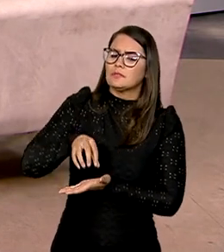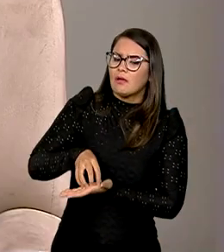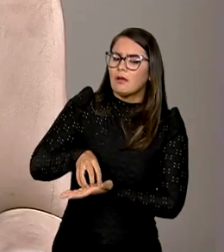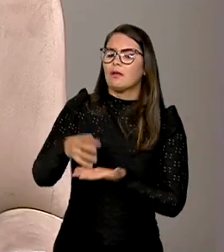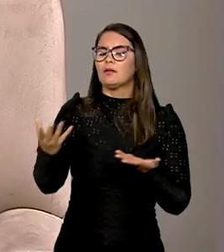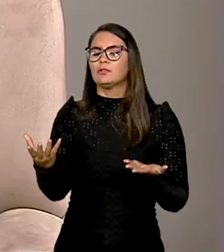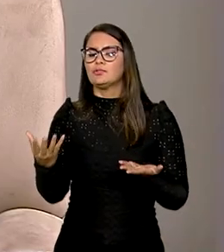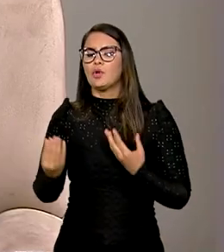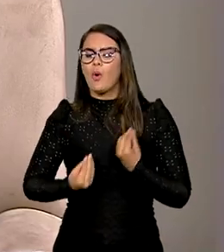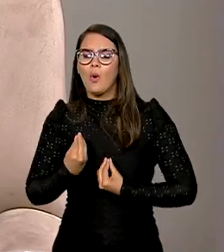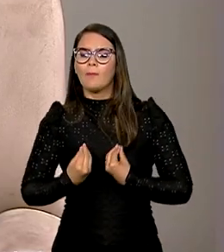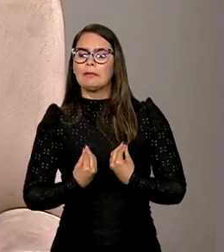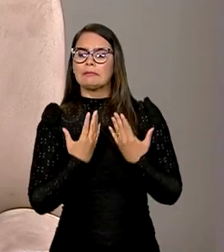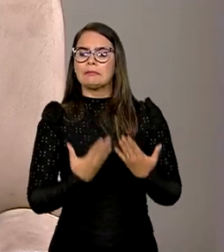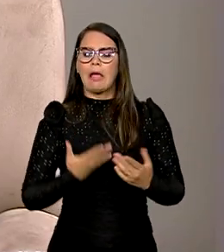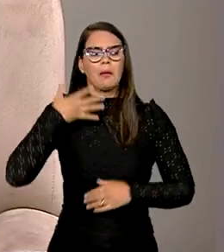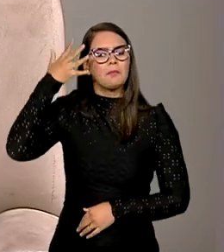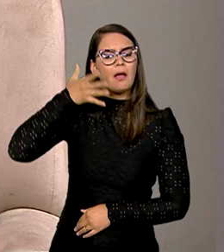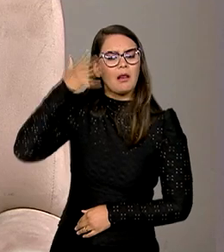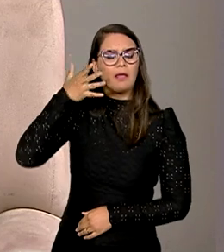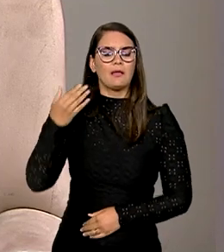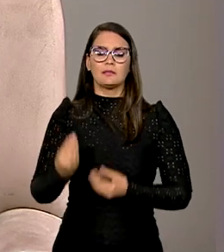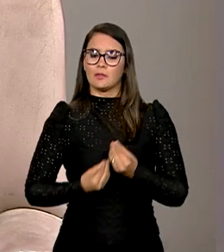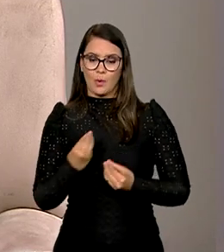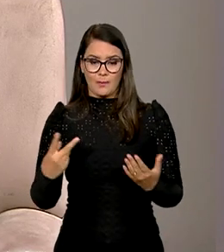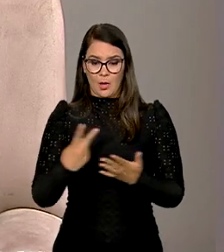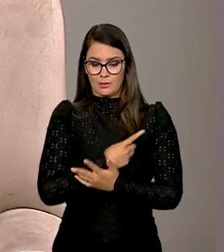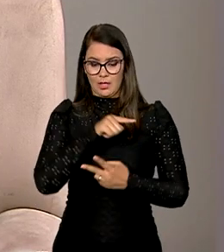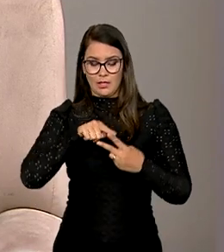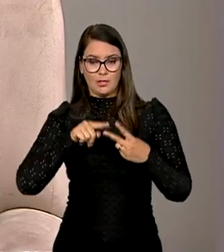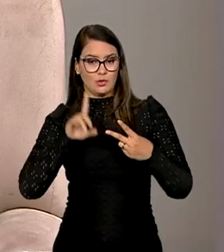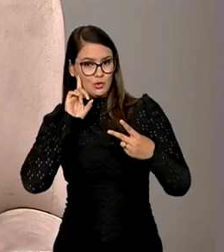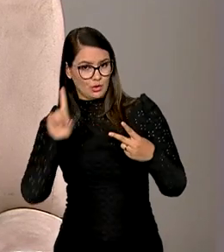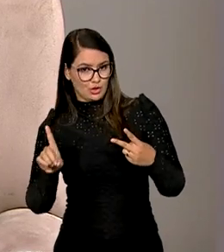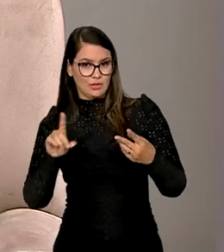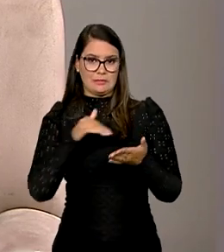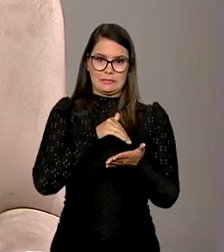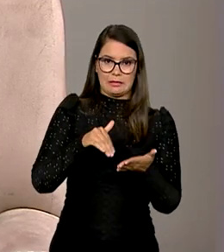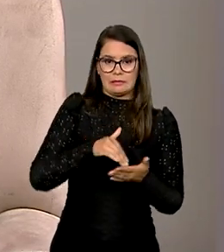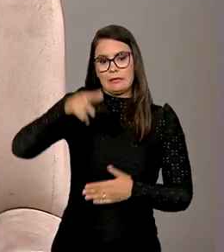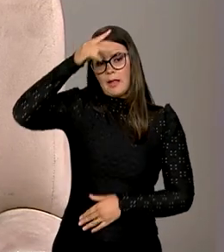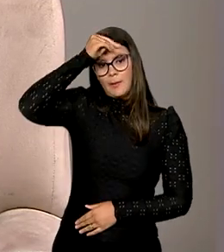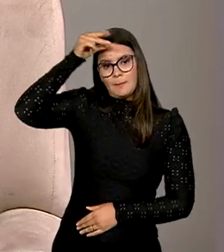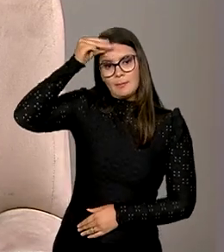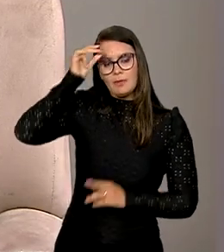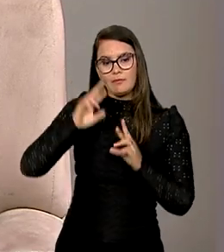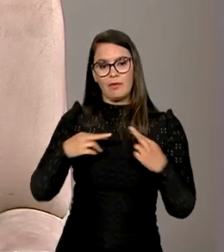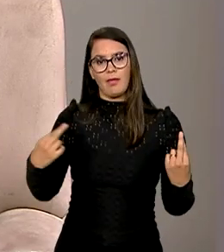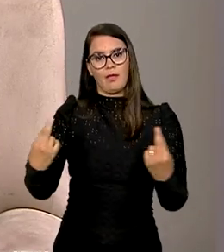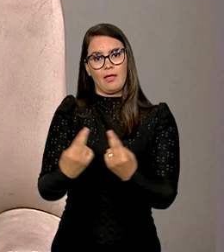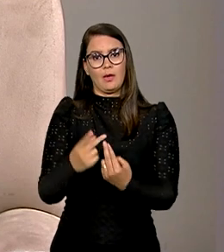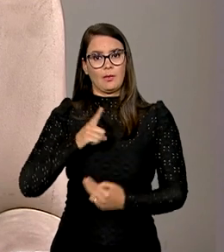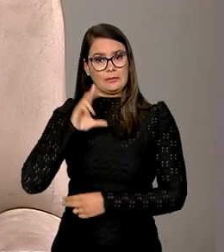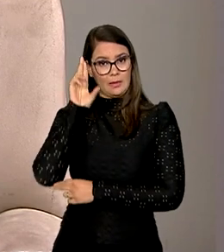são oferecidos painéis, como que é ali nesses dois dias que os secretários, os prefeitos, as prefeitas se reúnem com